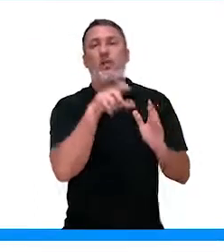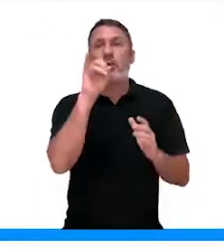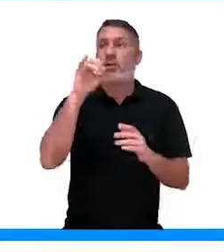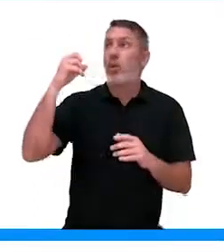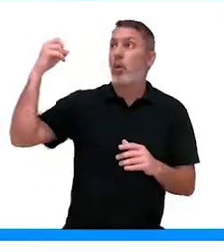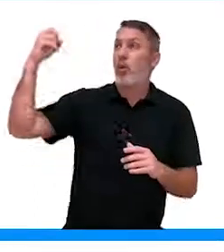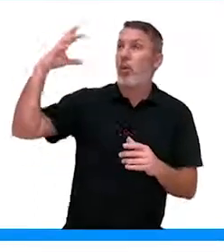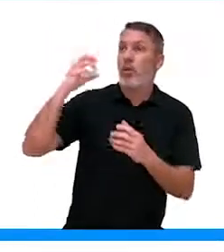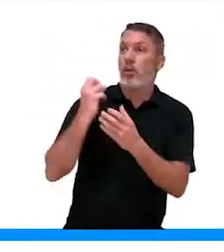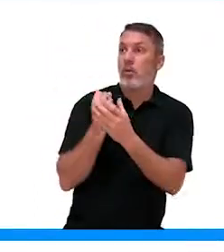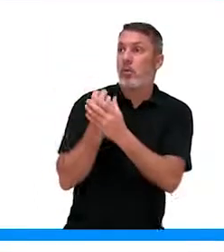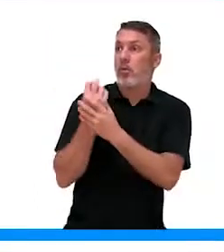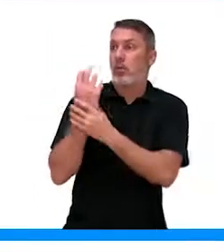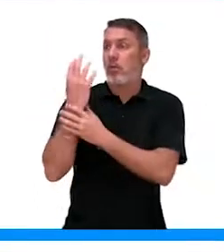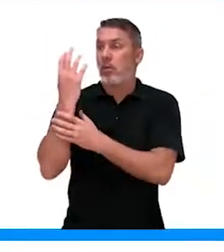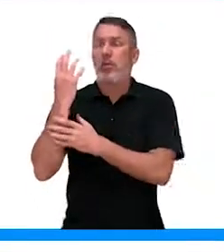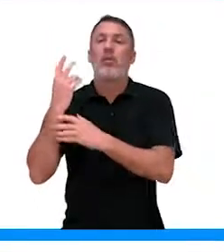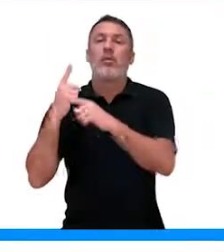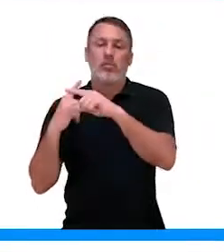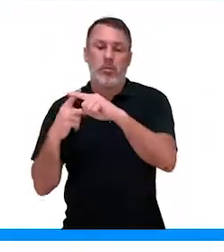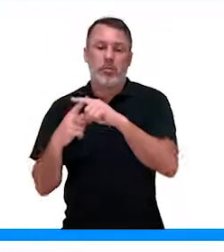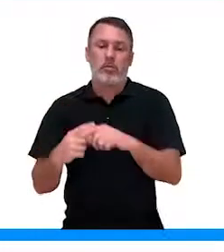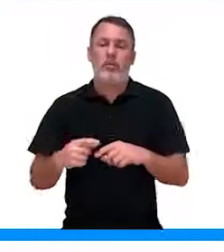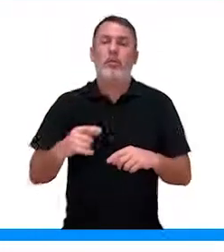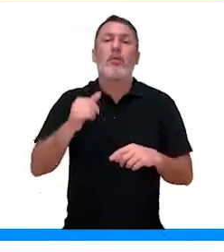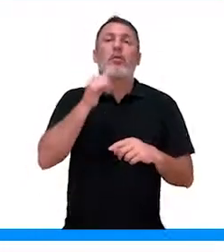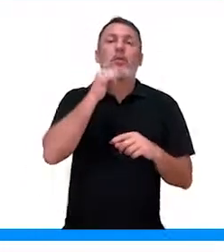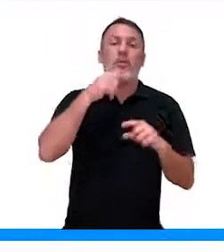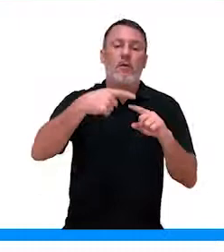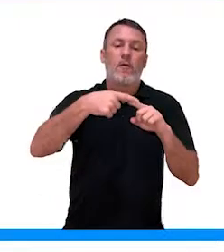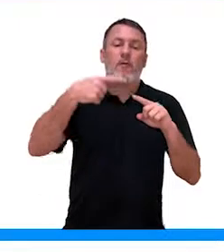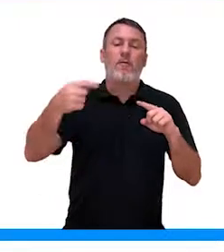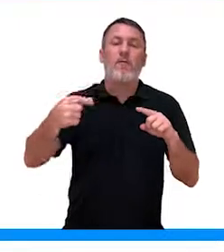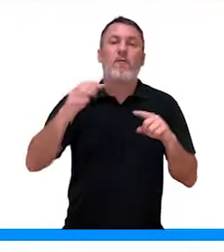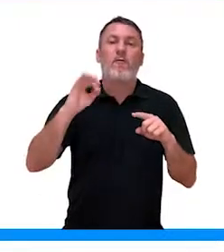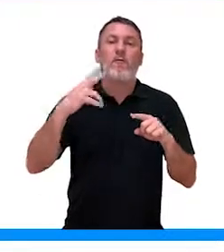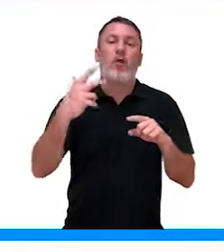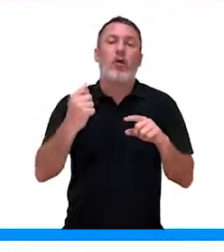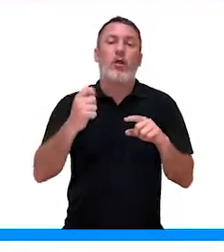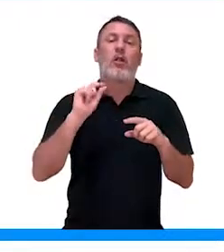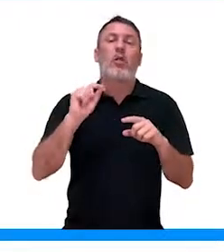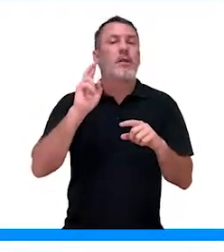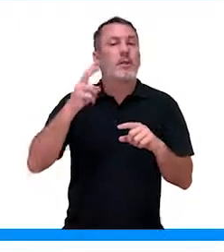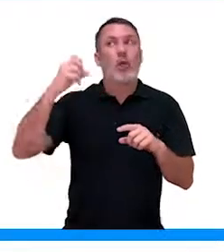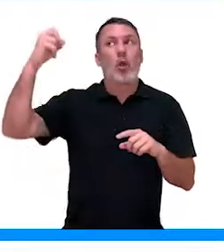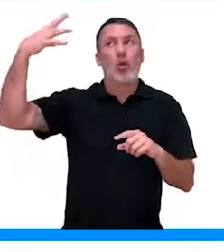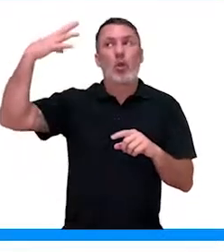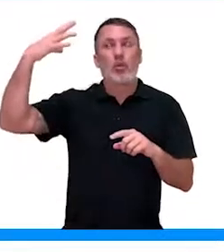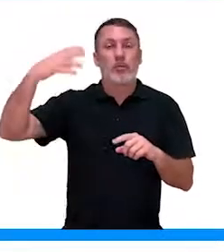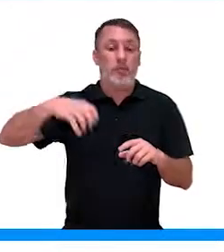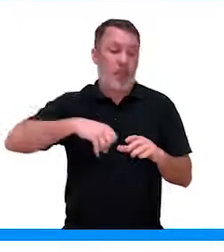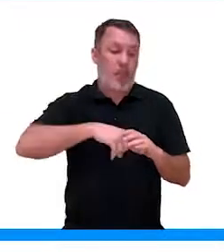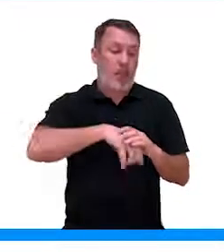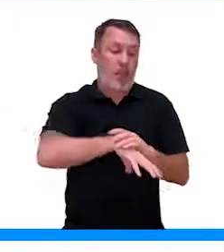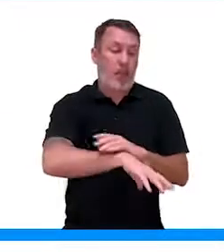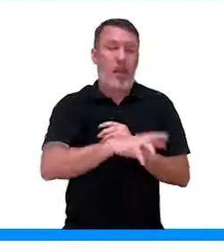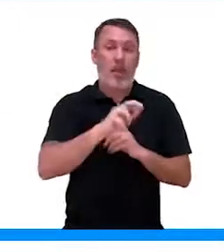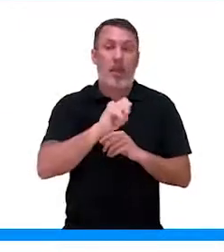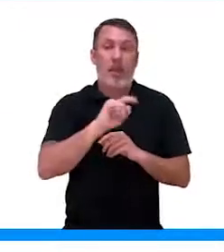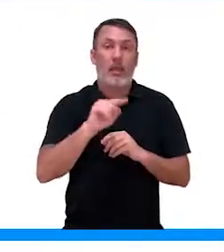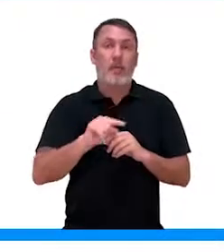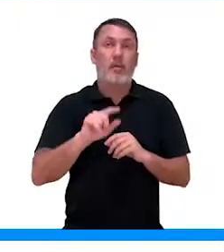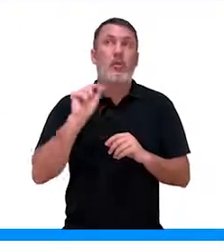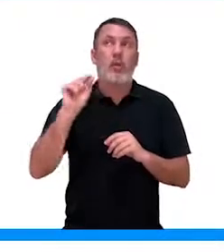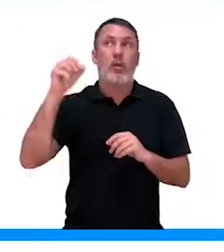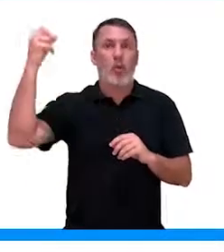negativo. Por exemplo, as folhas, elas crescem em direção à luz. Fototropismo positivo. As raízes,